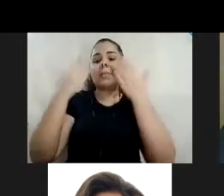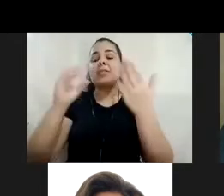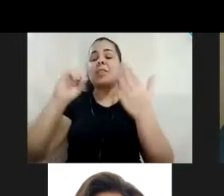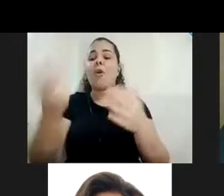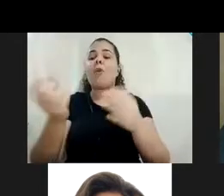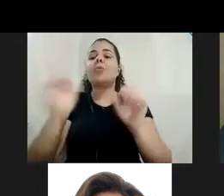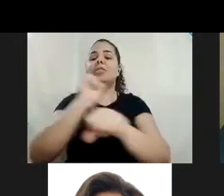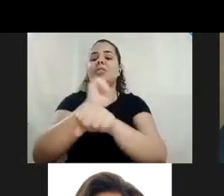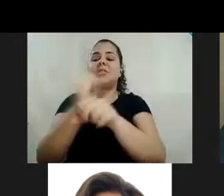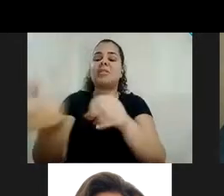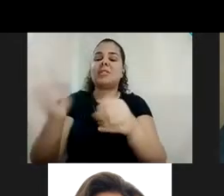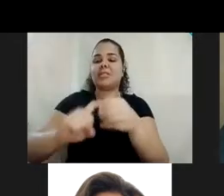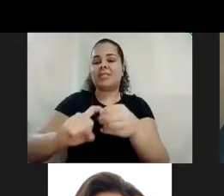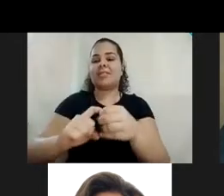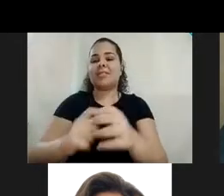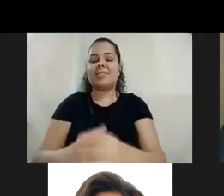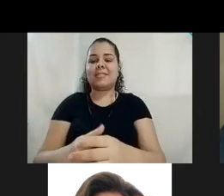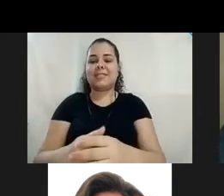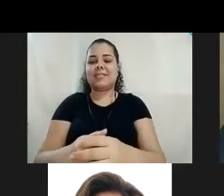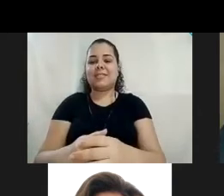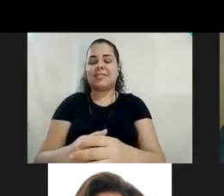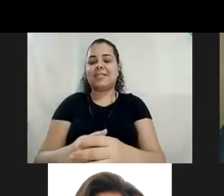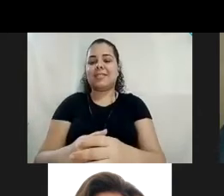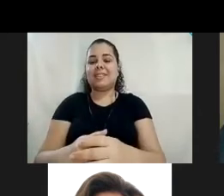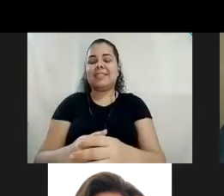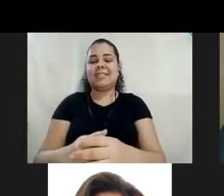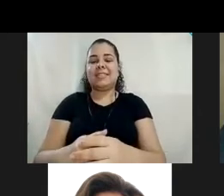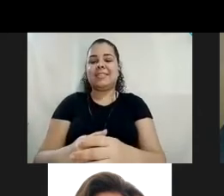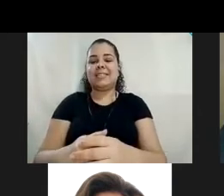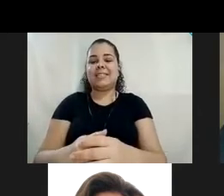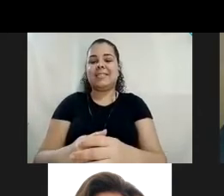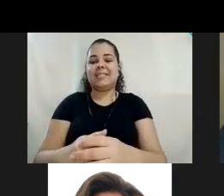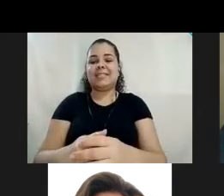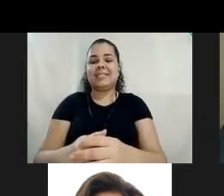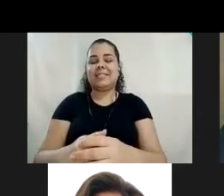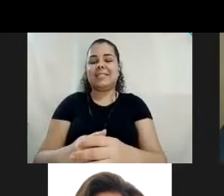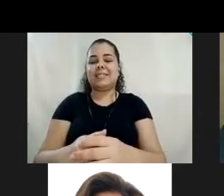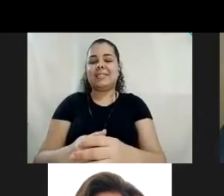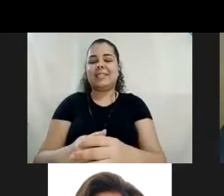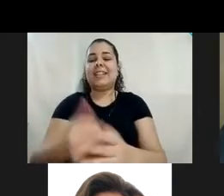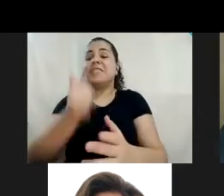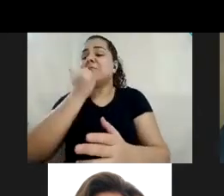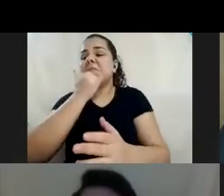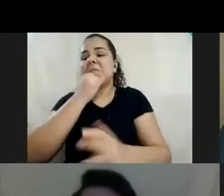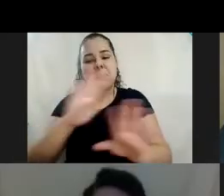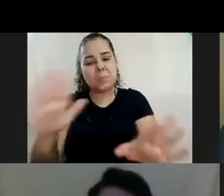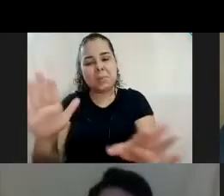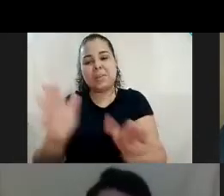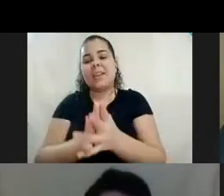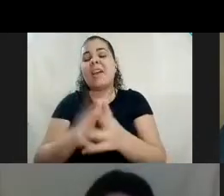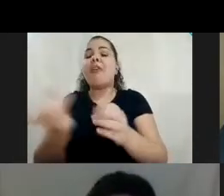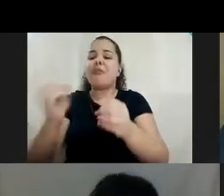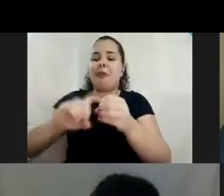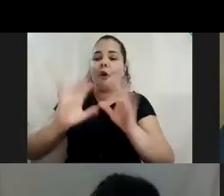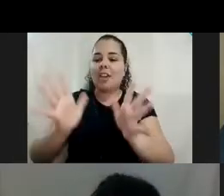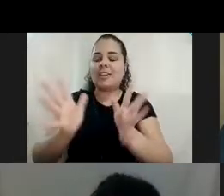Óbvio que eu ia cair na hora que eu ia começar a apresentar, né? Lady Murphy está aí para isso. Vamos lá,